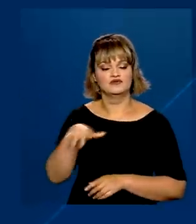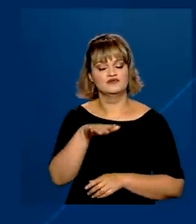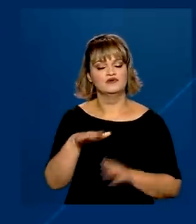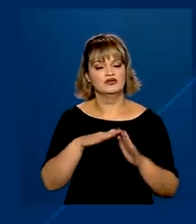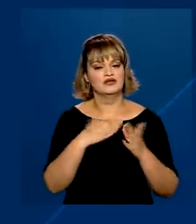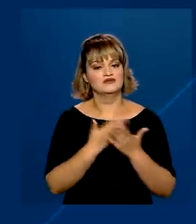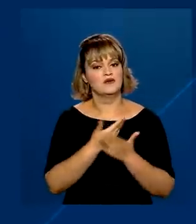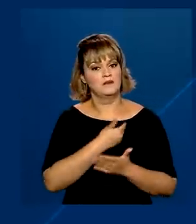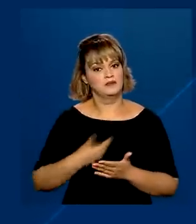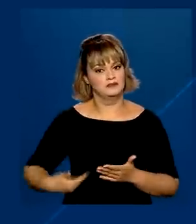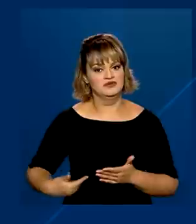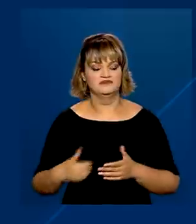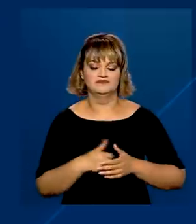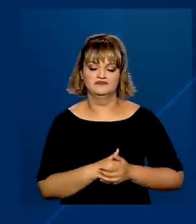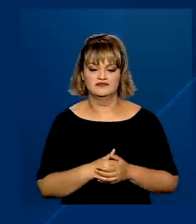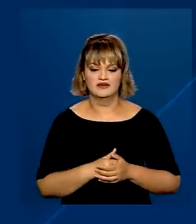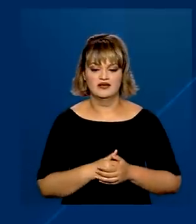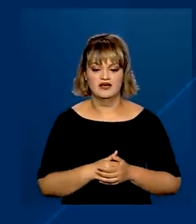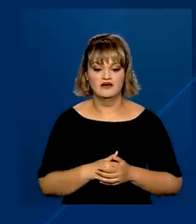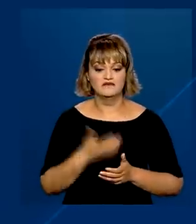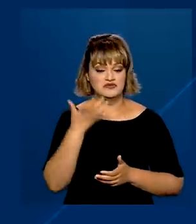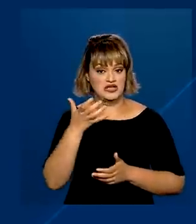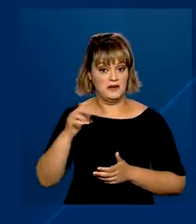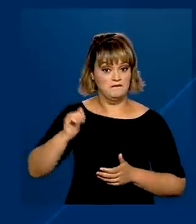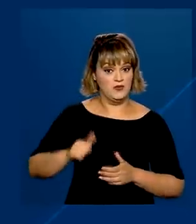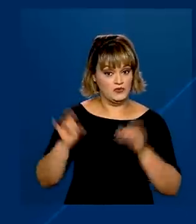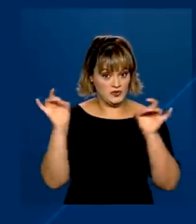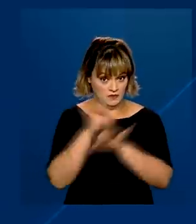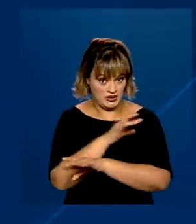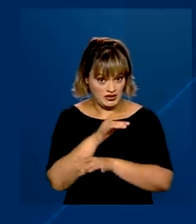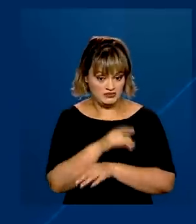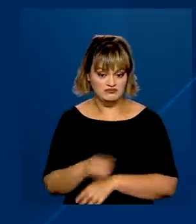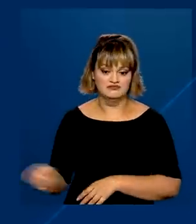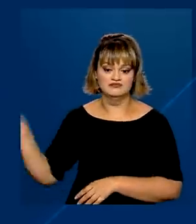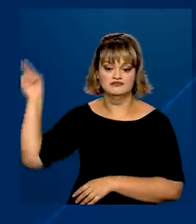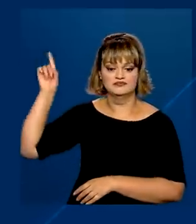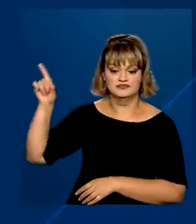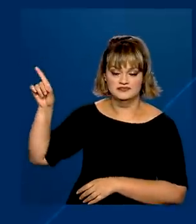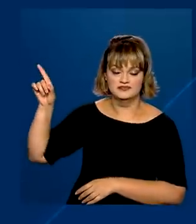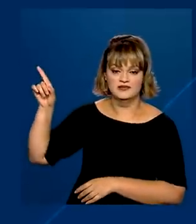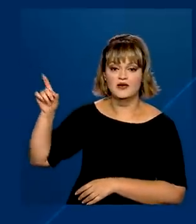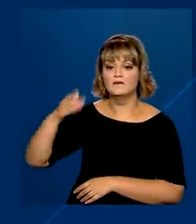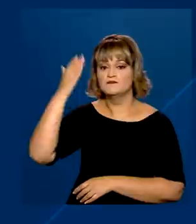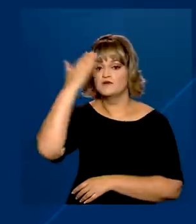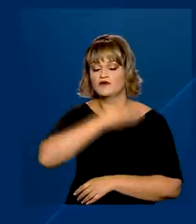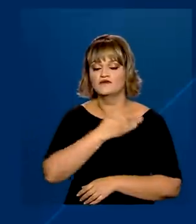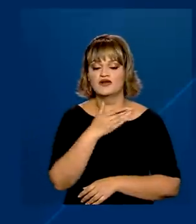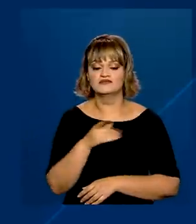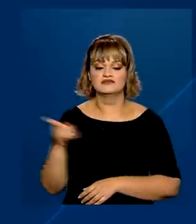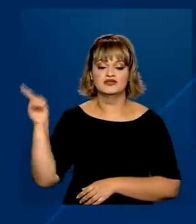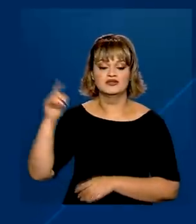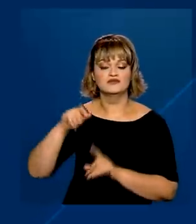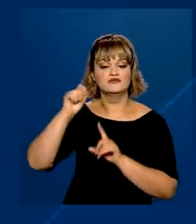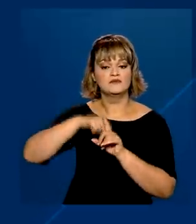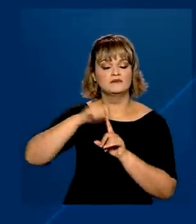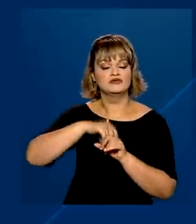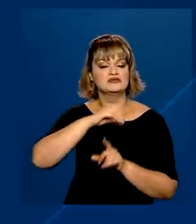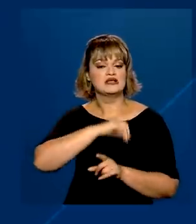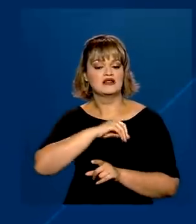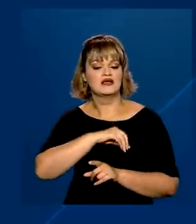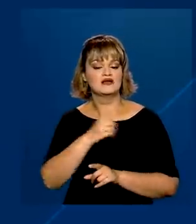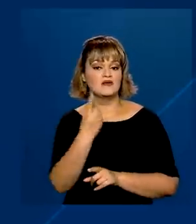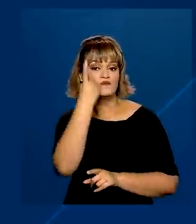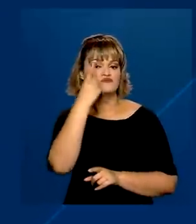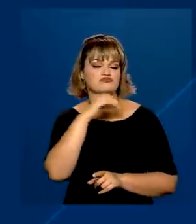pública de ensino. Para quem busca uma bolsa integral, é necessário comprovar renda familiar mensal de até